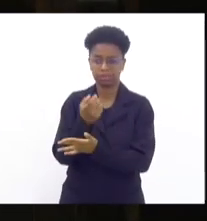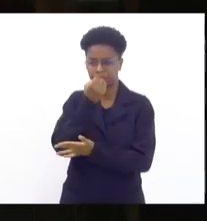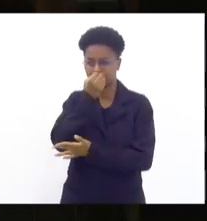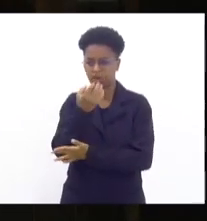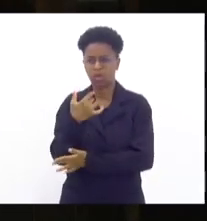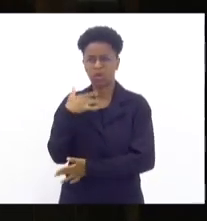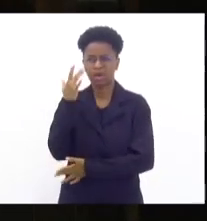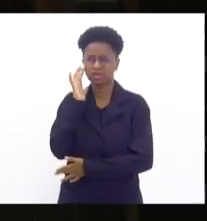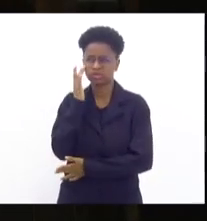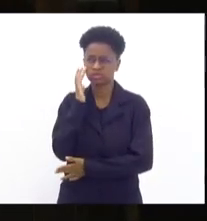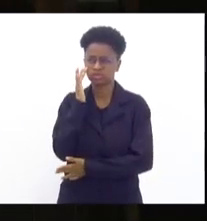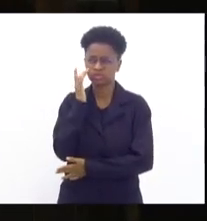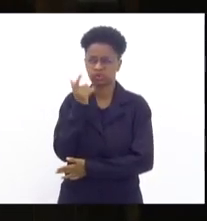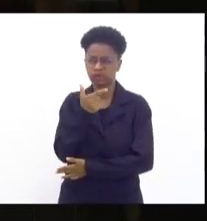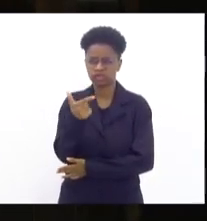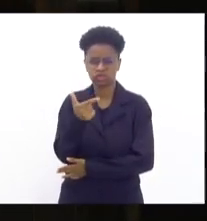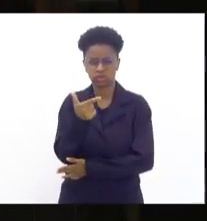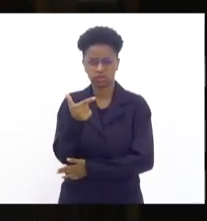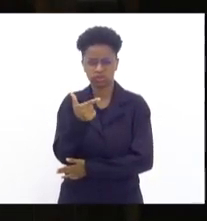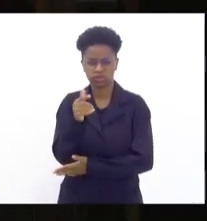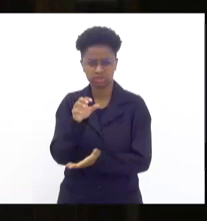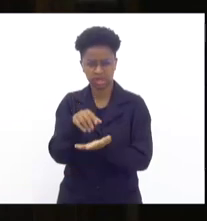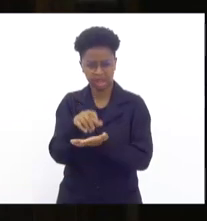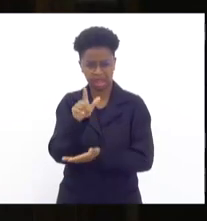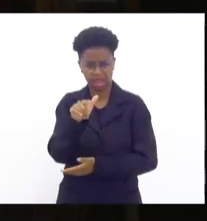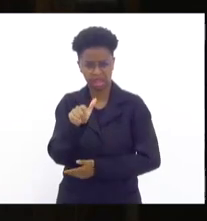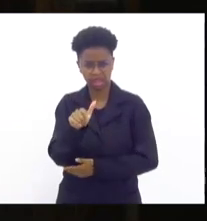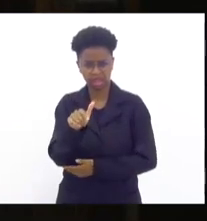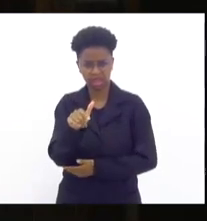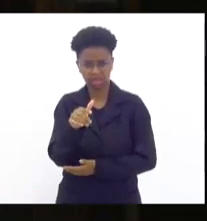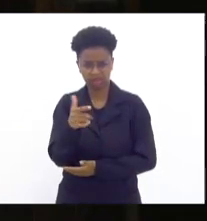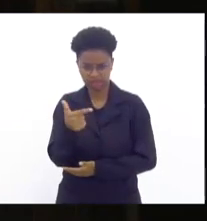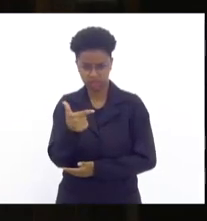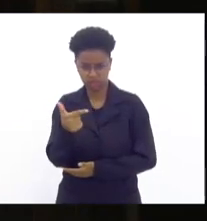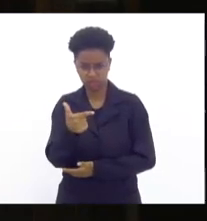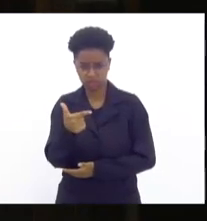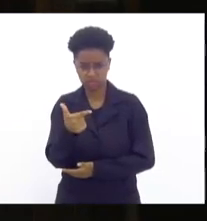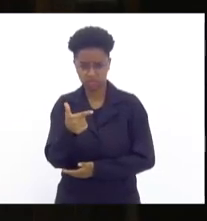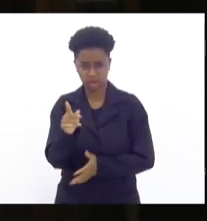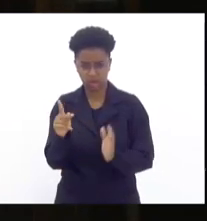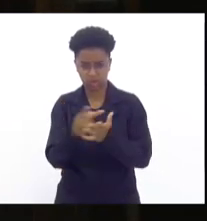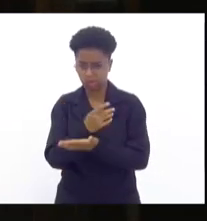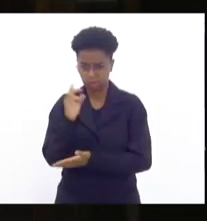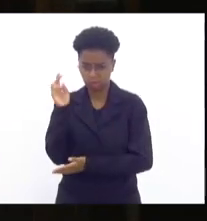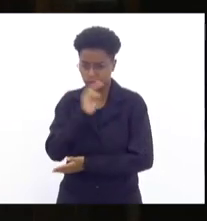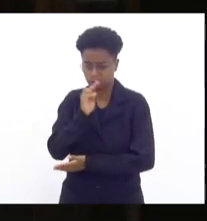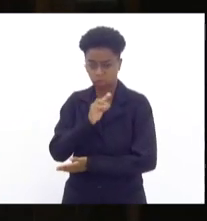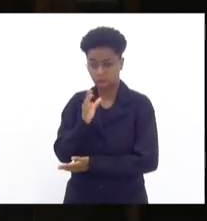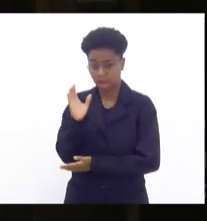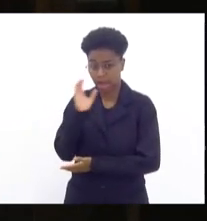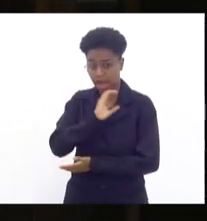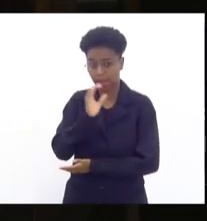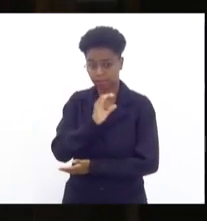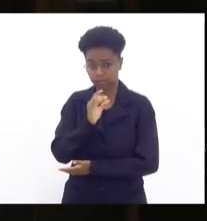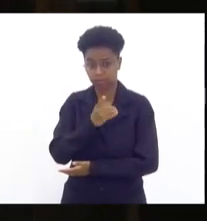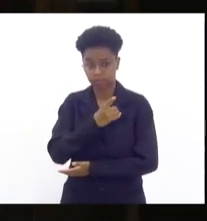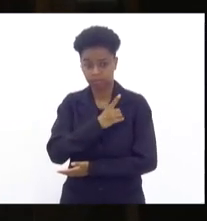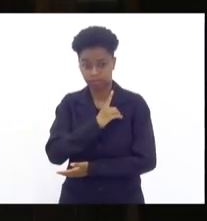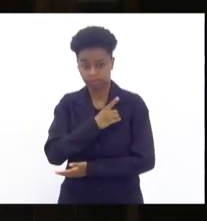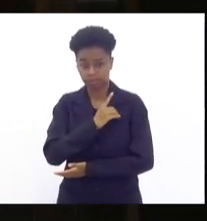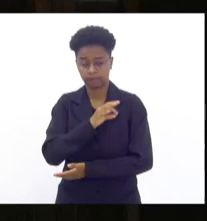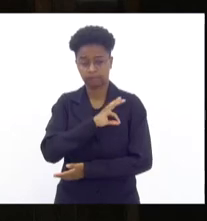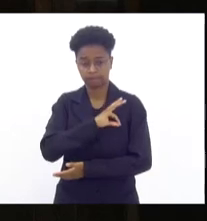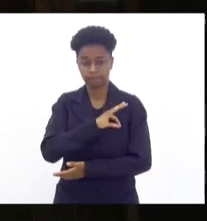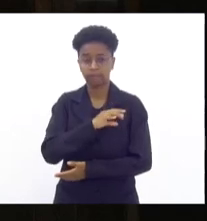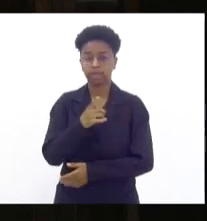engano, não sei se foi, foi com a 22DP, doutor? Aquela foi, com a 22DP, que nós fizemos a emergencial 22DP, décimo sexto, em que dois